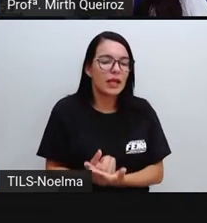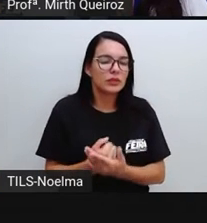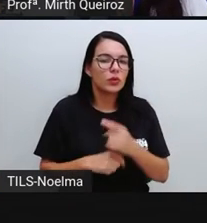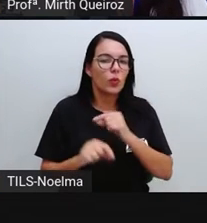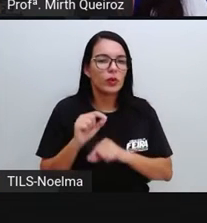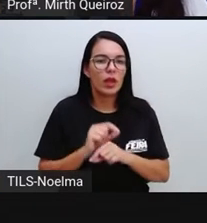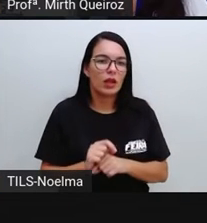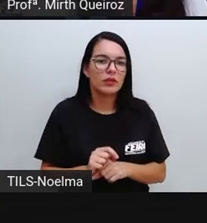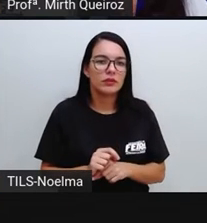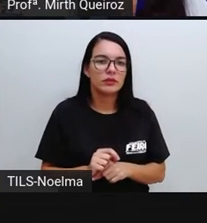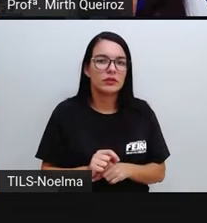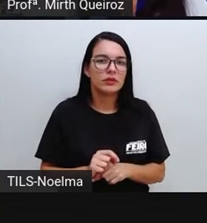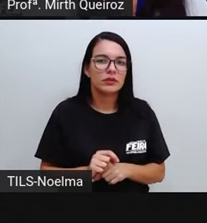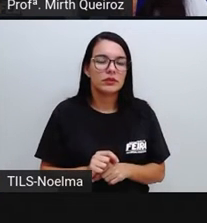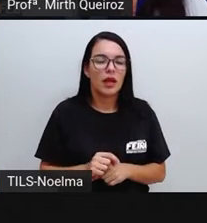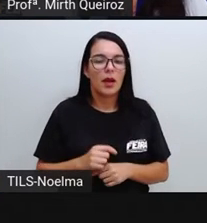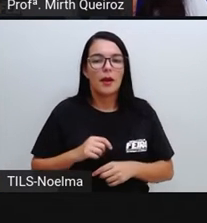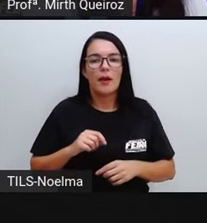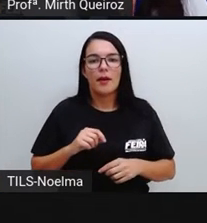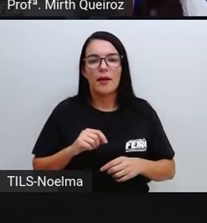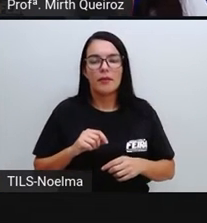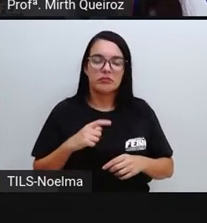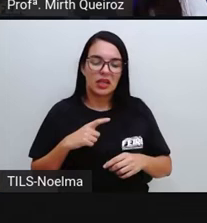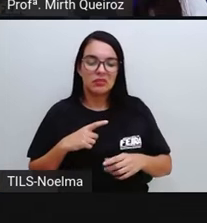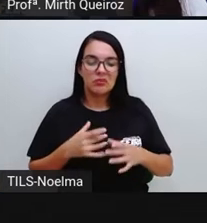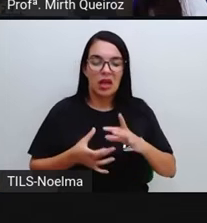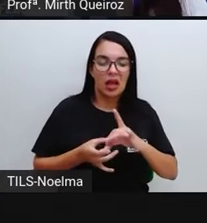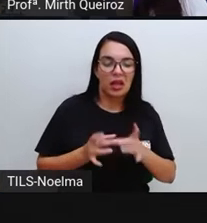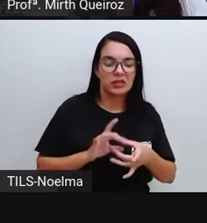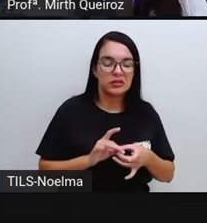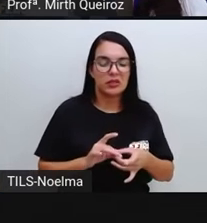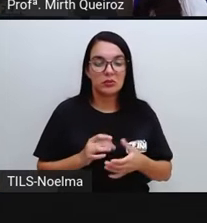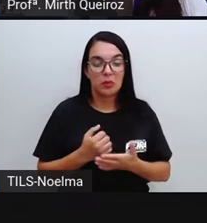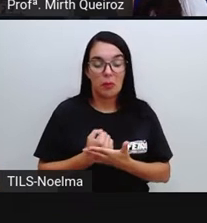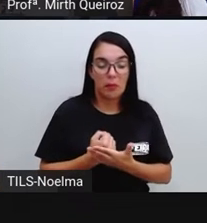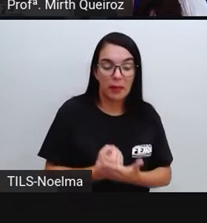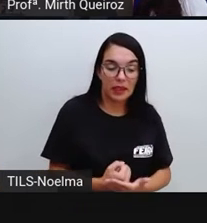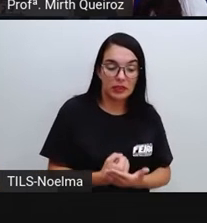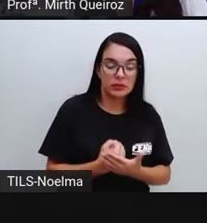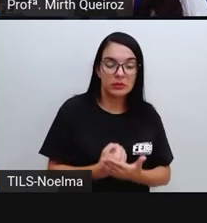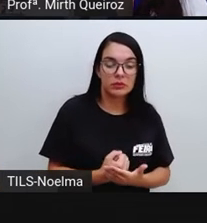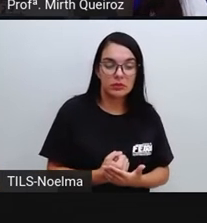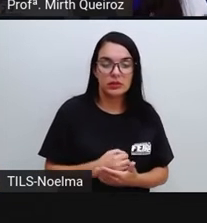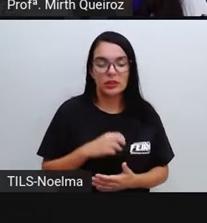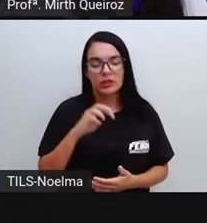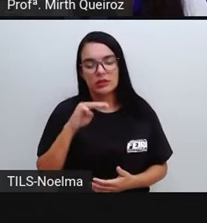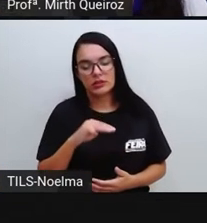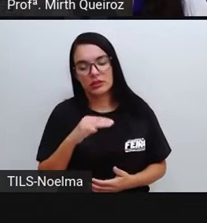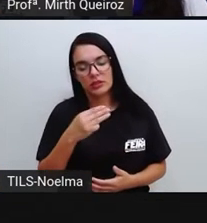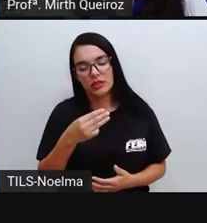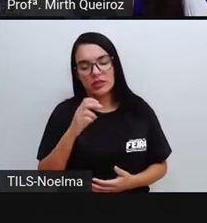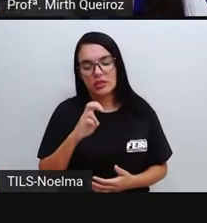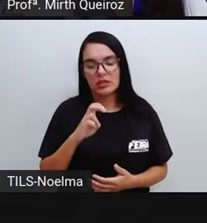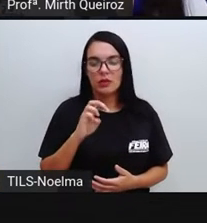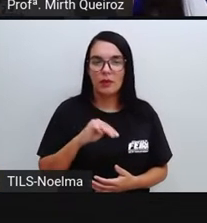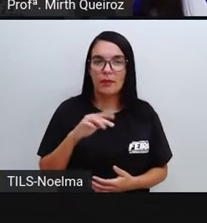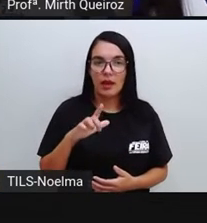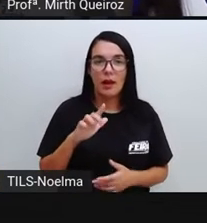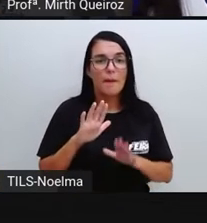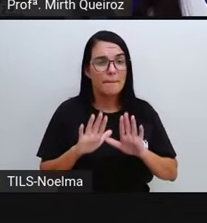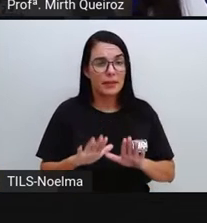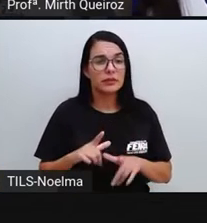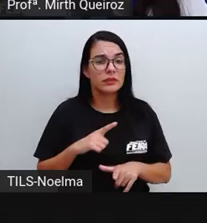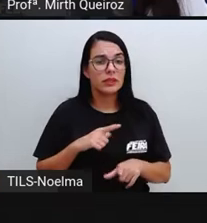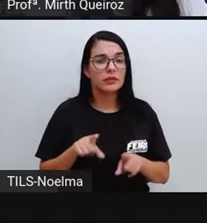A quantidade de ml 35 ml de água Por exemplo Certo? Só que Tem outros fatores Que